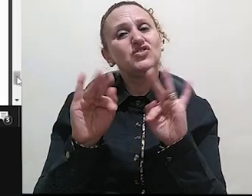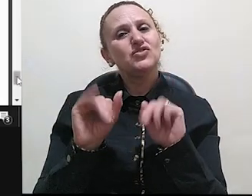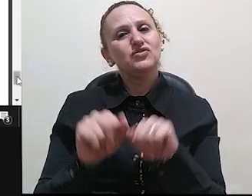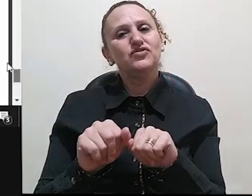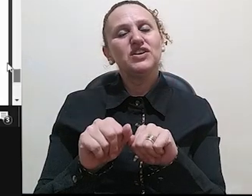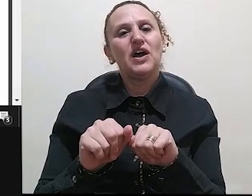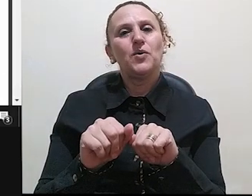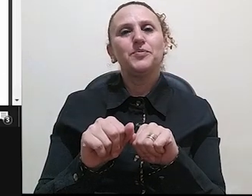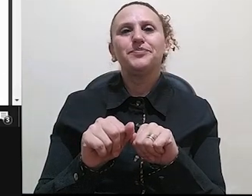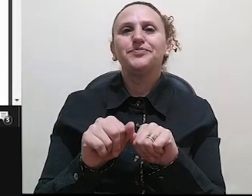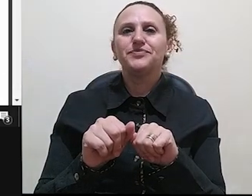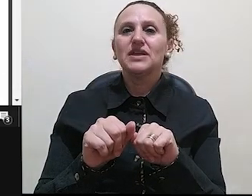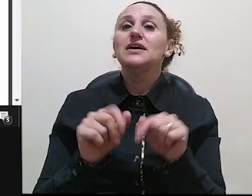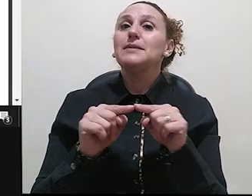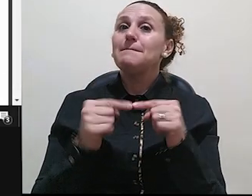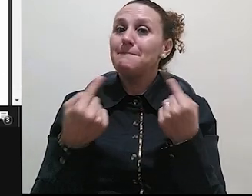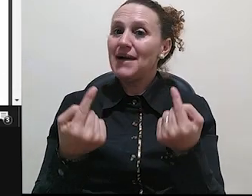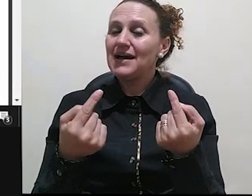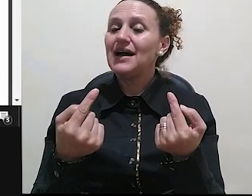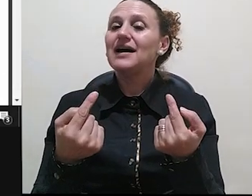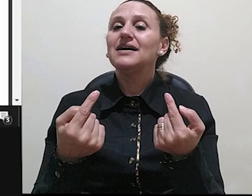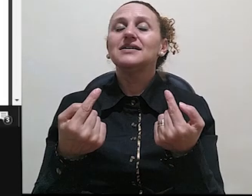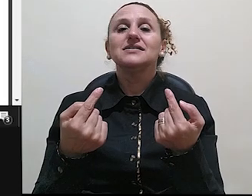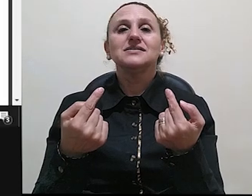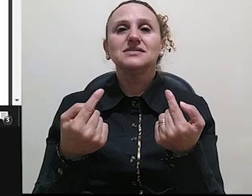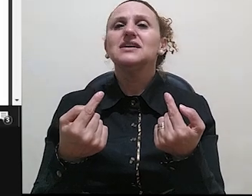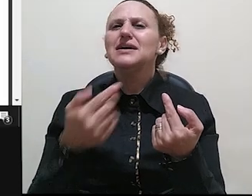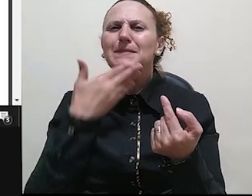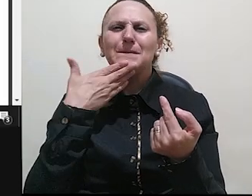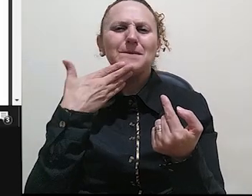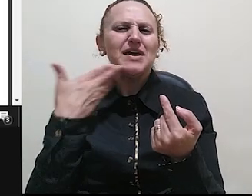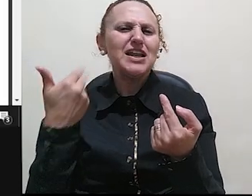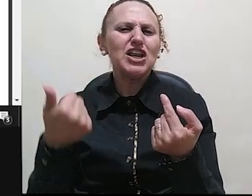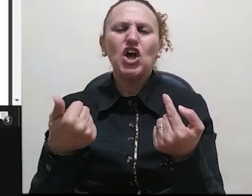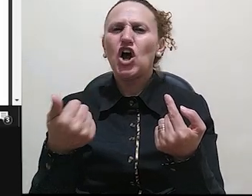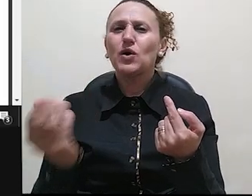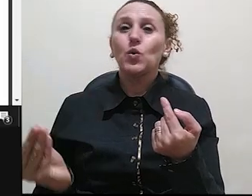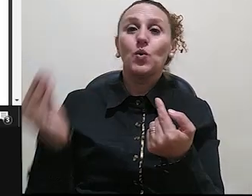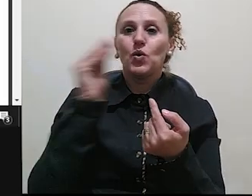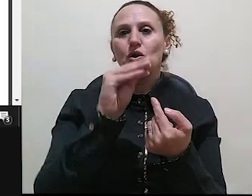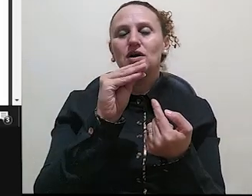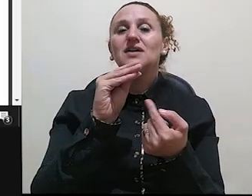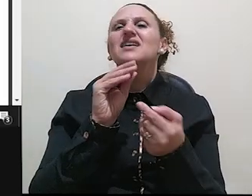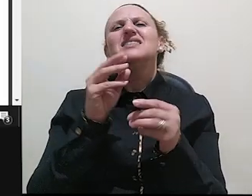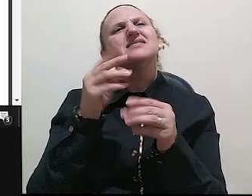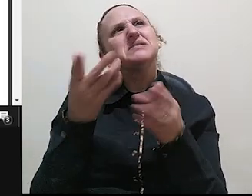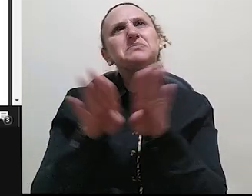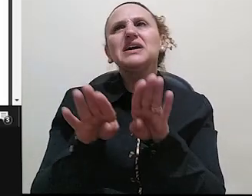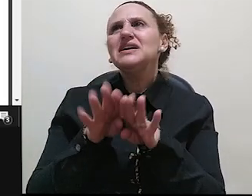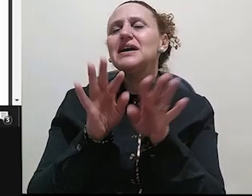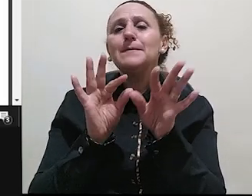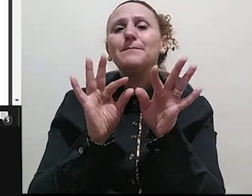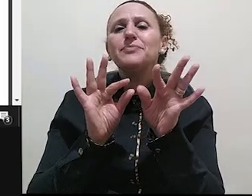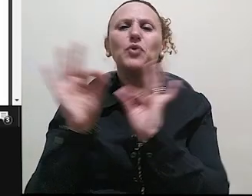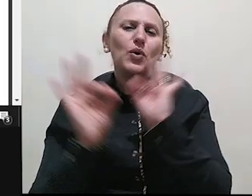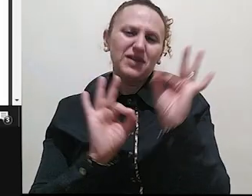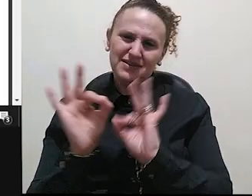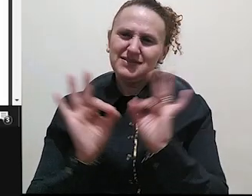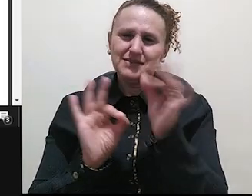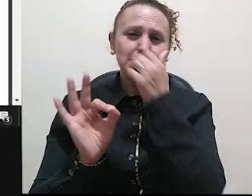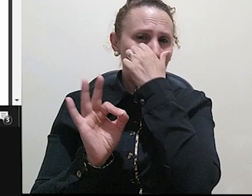resenhado já no começo, tá? Para não correr risco de esquecer, mas isso é por uma questão de organização da resenha,